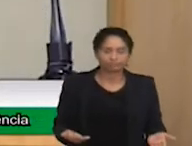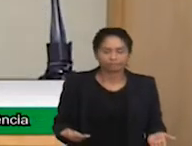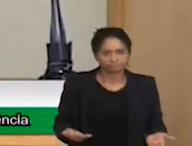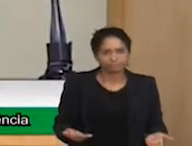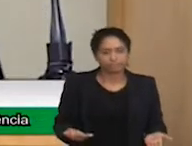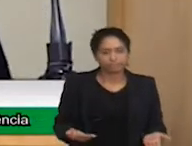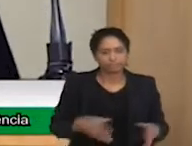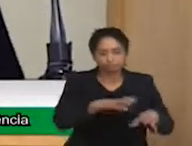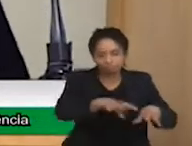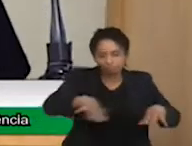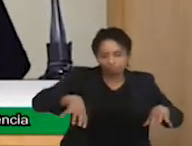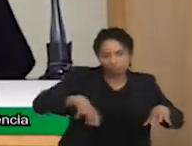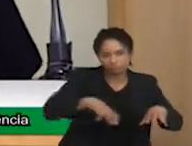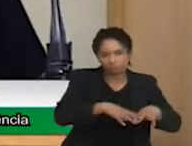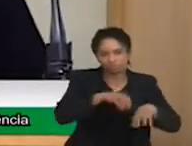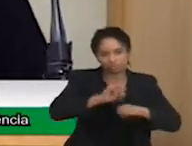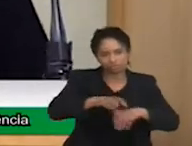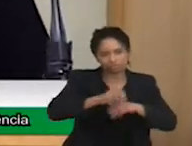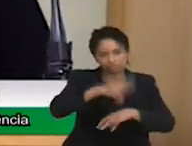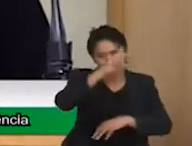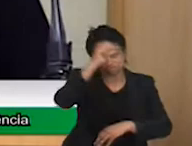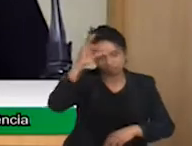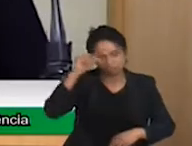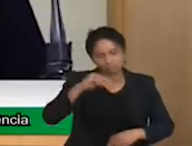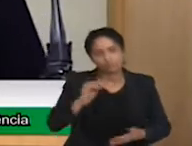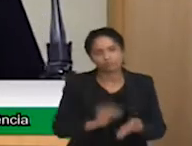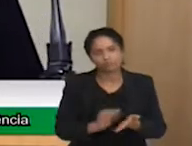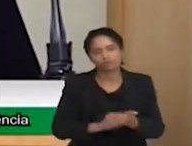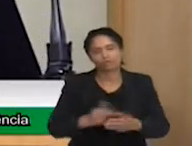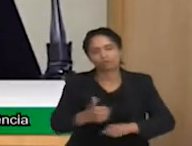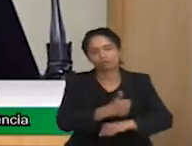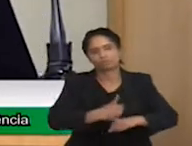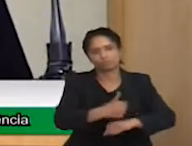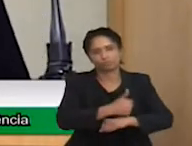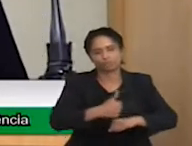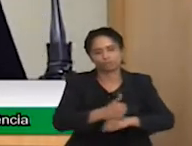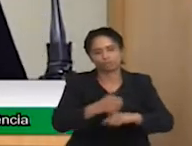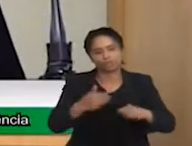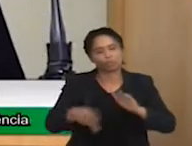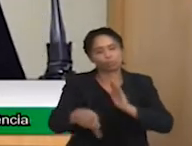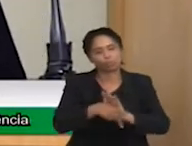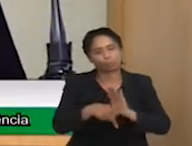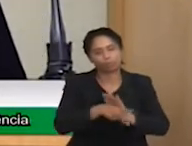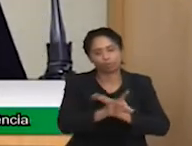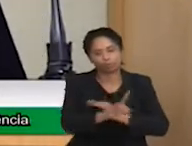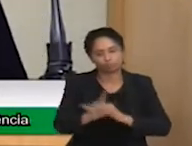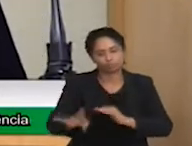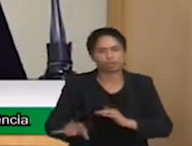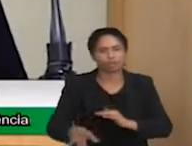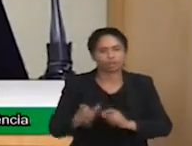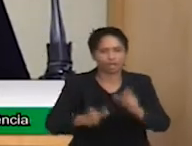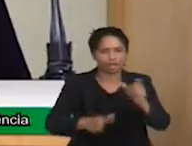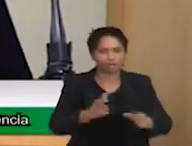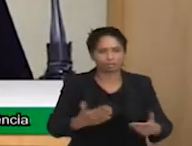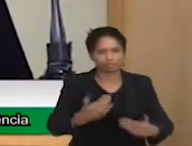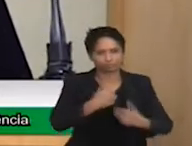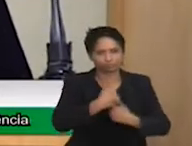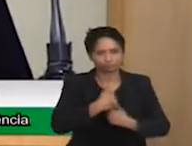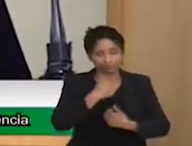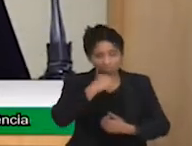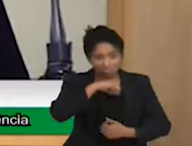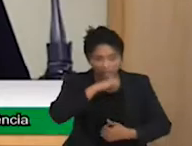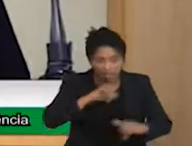auxiliar exclusiva para os autistas. Algumas mães usufruem desse direito, inclusive eu.